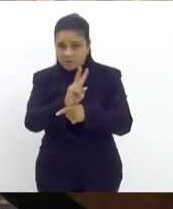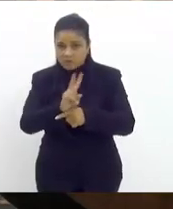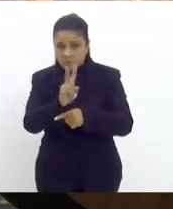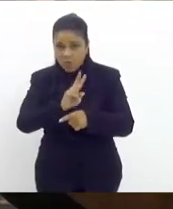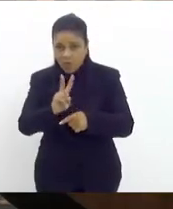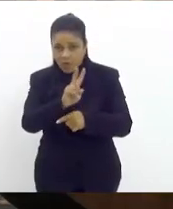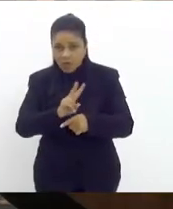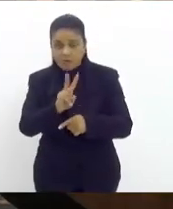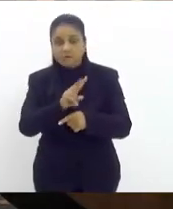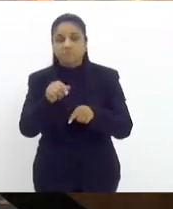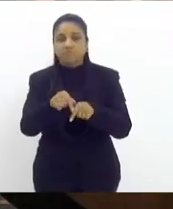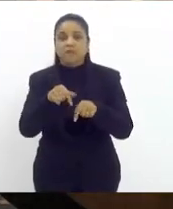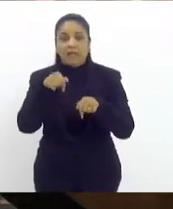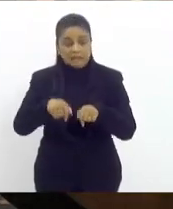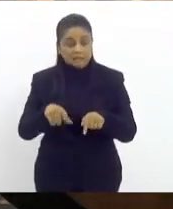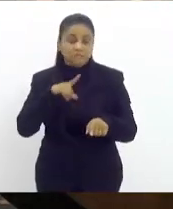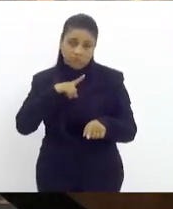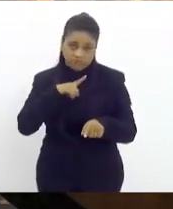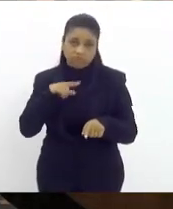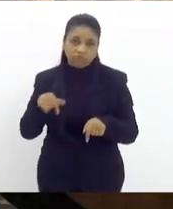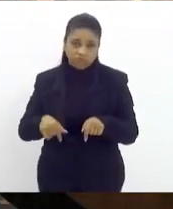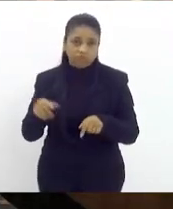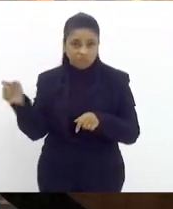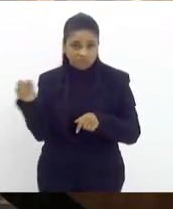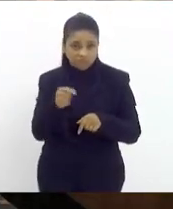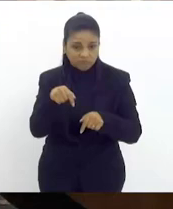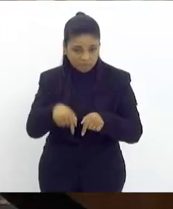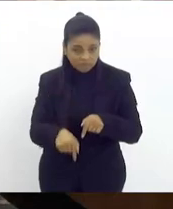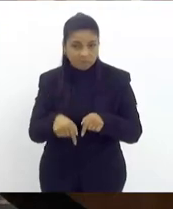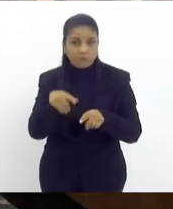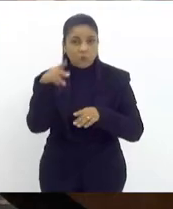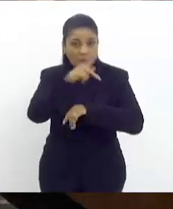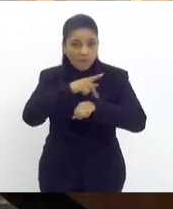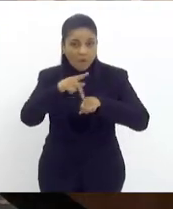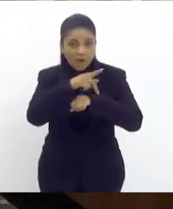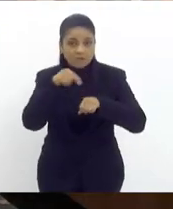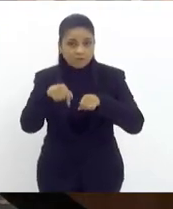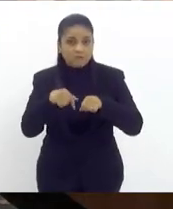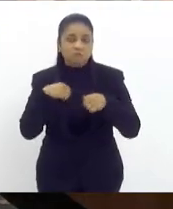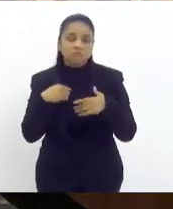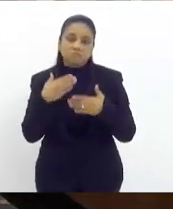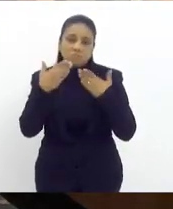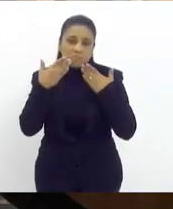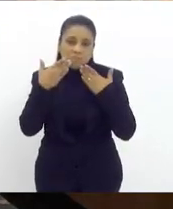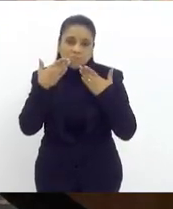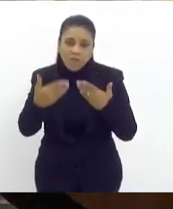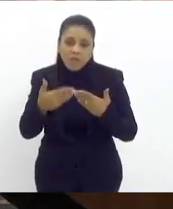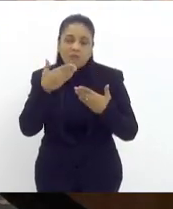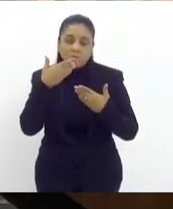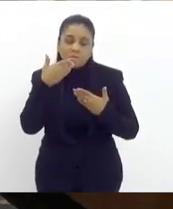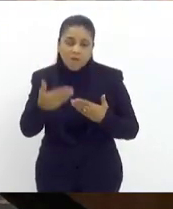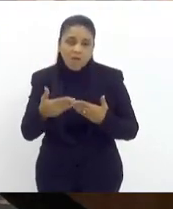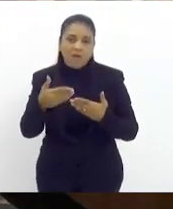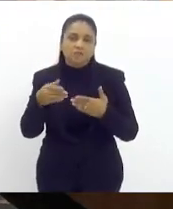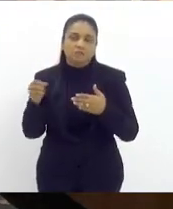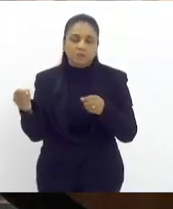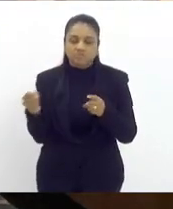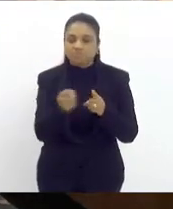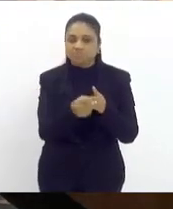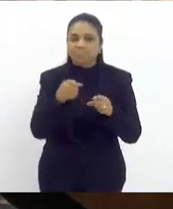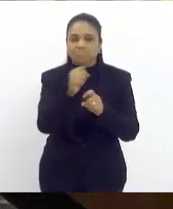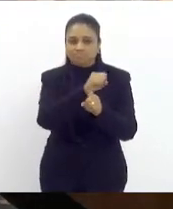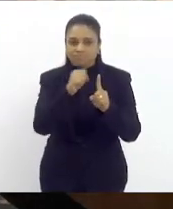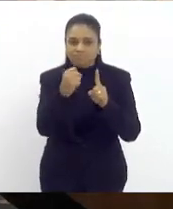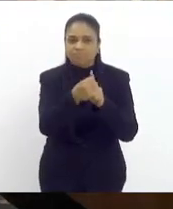venezuelanas no nosso país que perecem assistência para serem inseridos na sociedade então são pessoas que querem trabalho